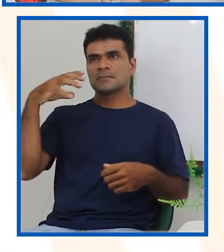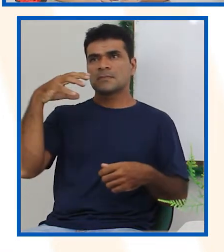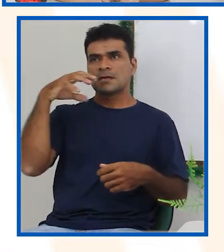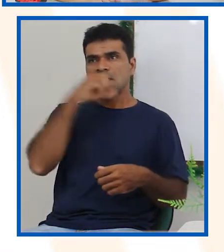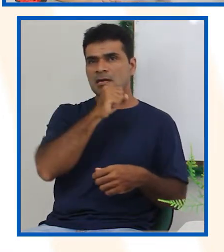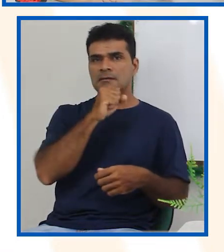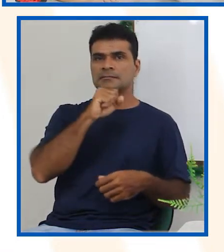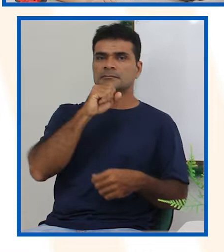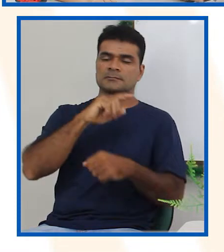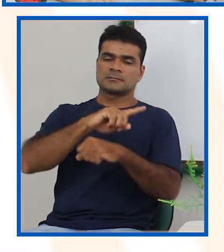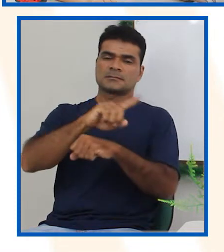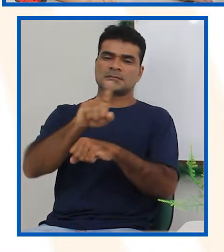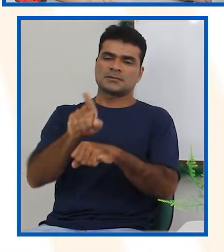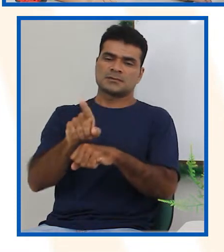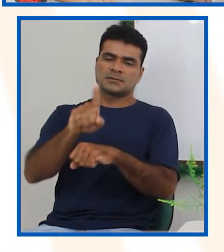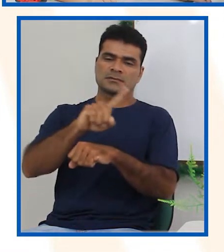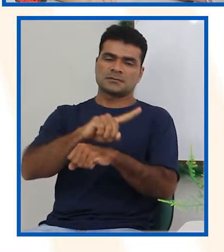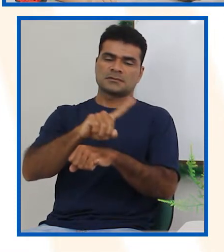pode ser menos, tá bom?